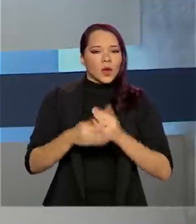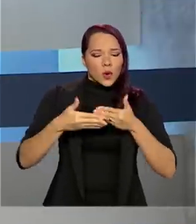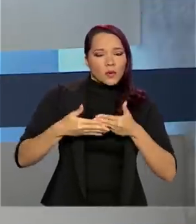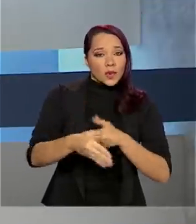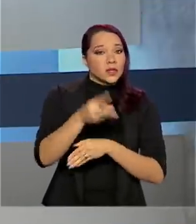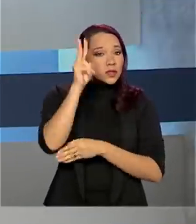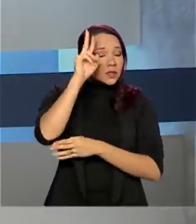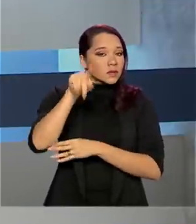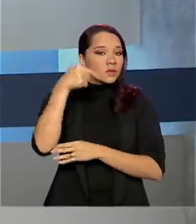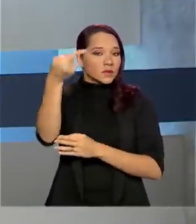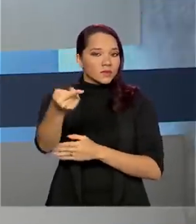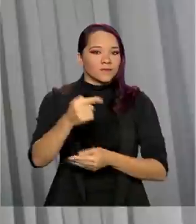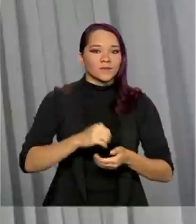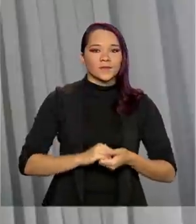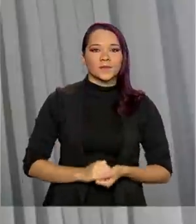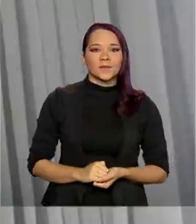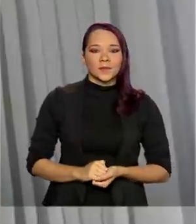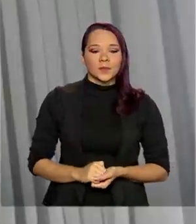próxima segunda-feira.